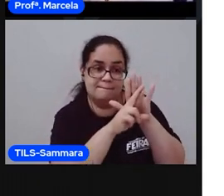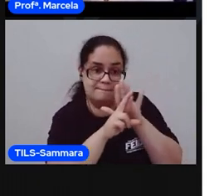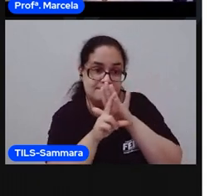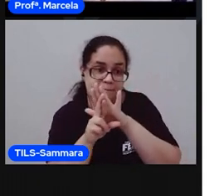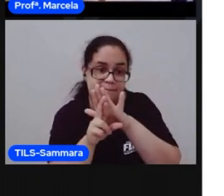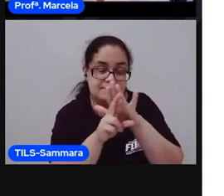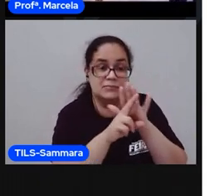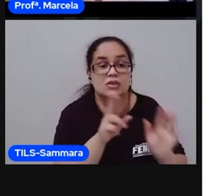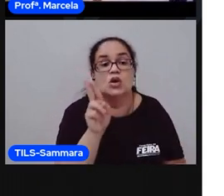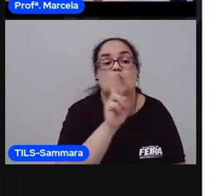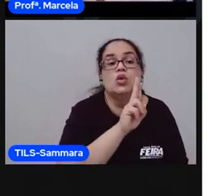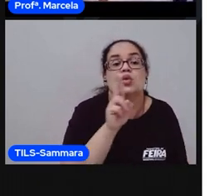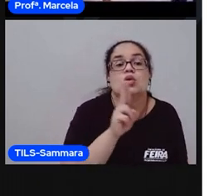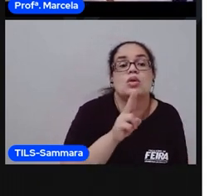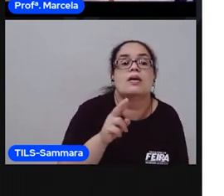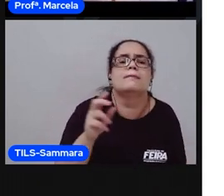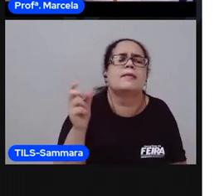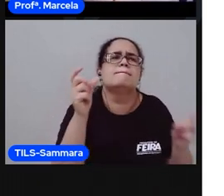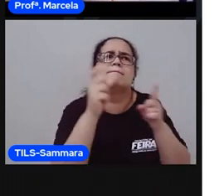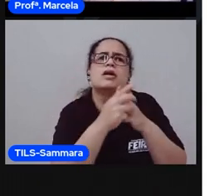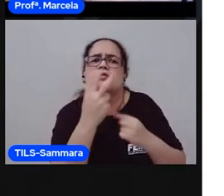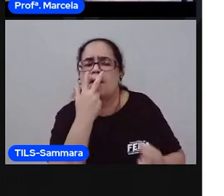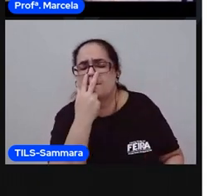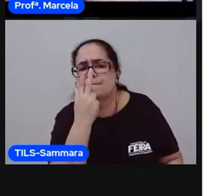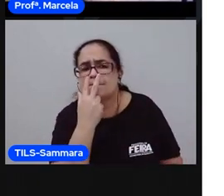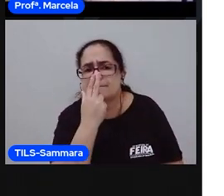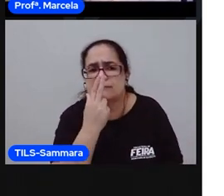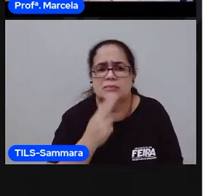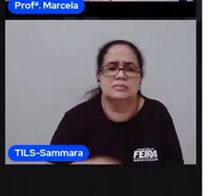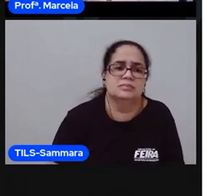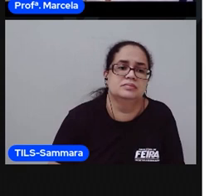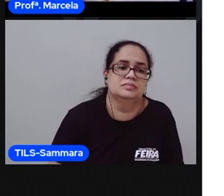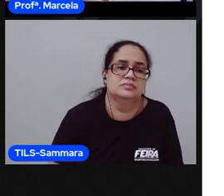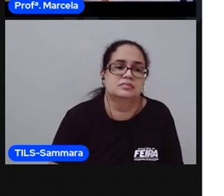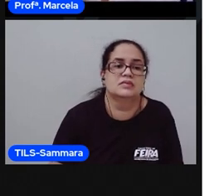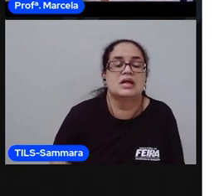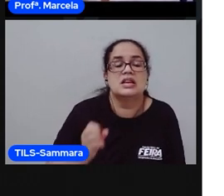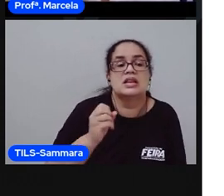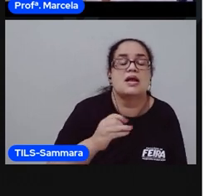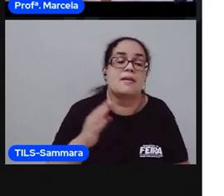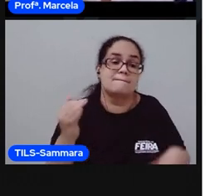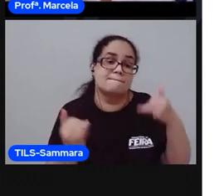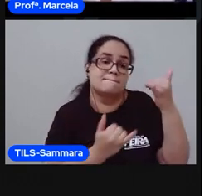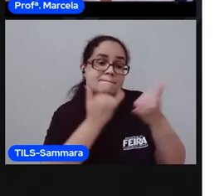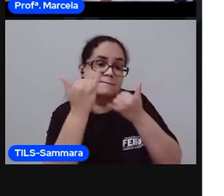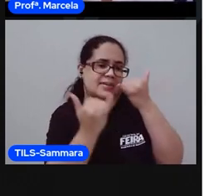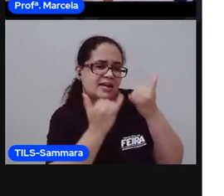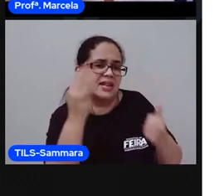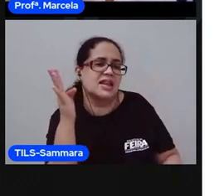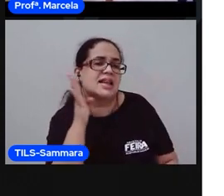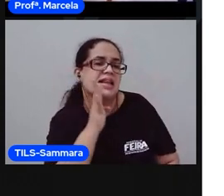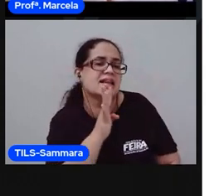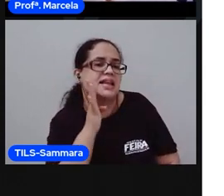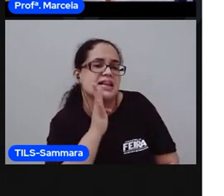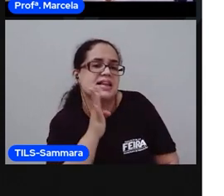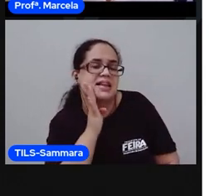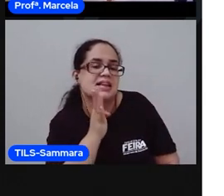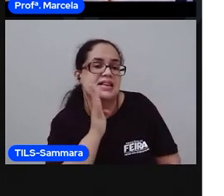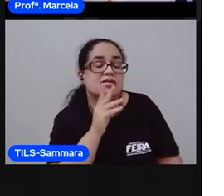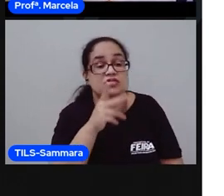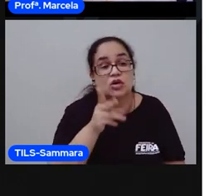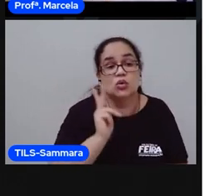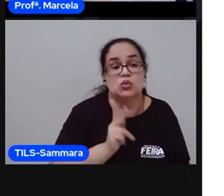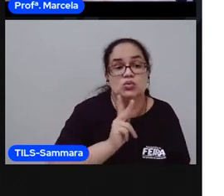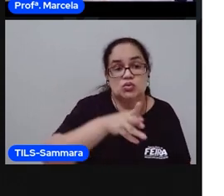E falar o nome de uma palavra que rime com o nome desse animal. Vai ser uma brincadeira divertida e você vai continuar